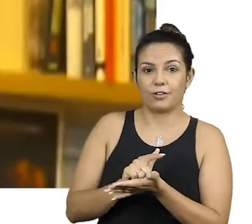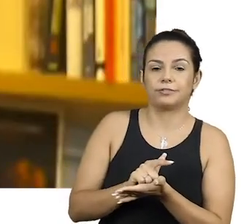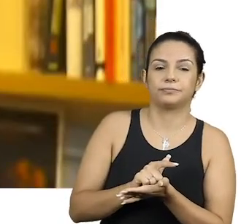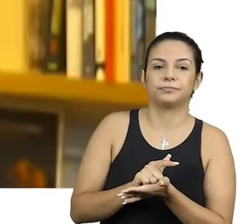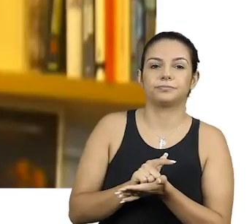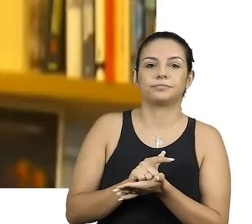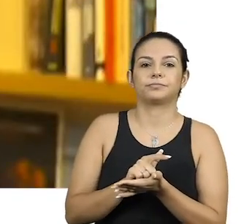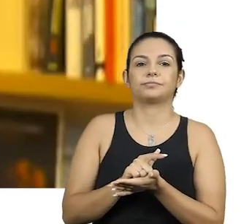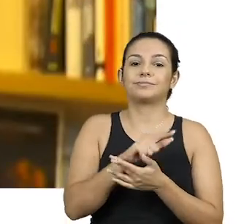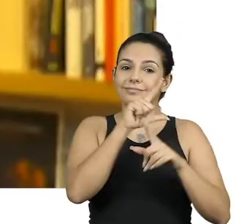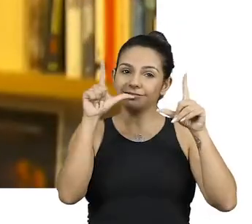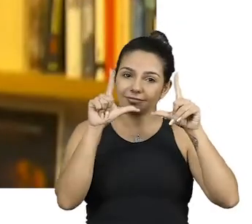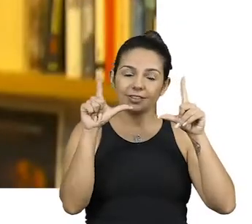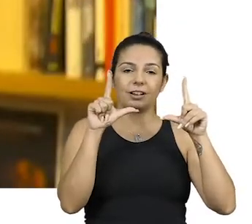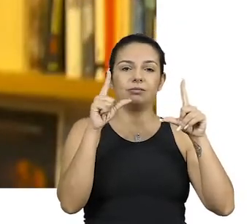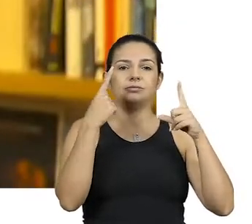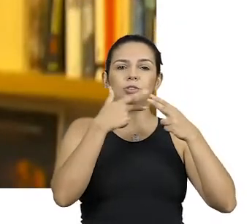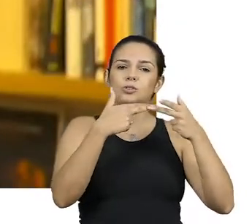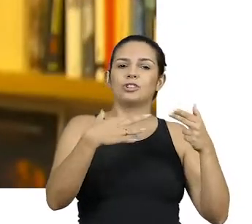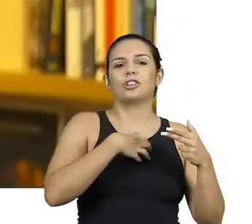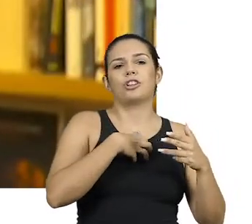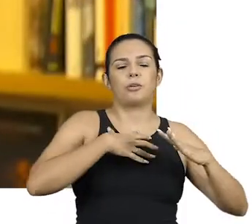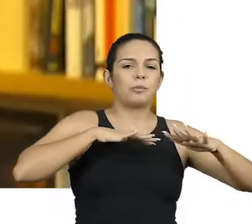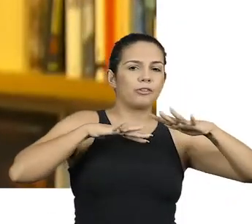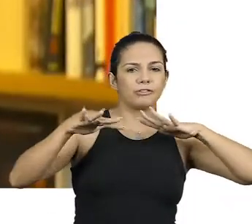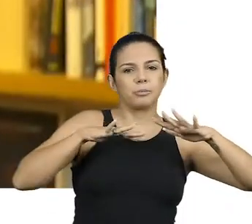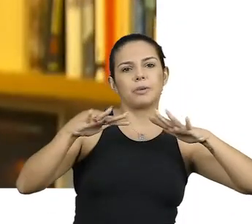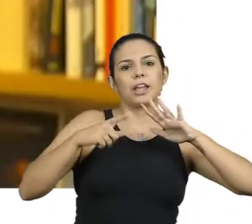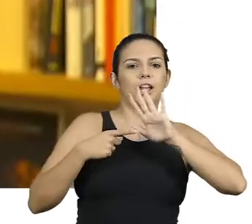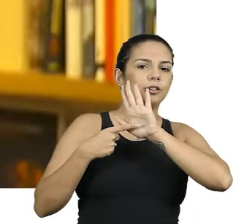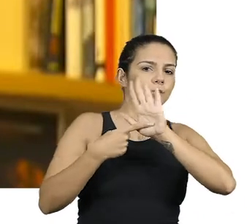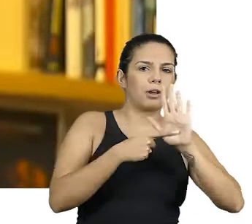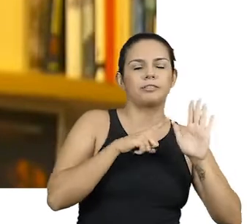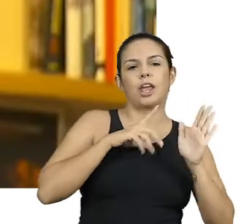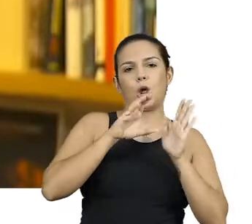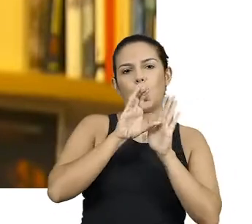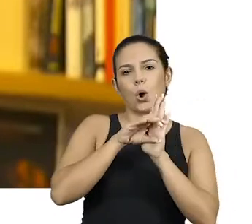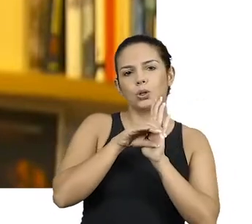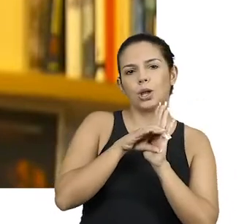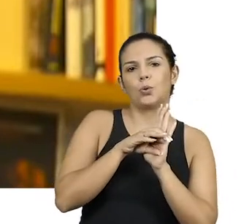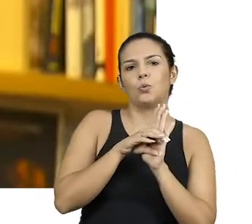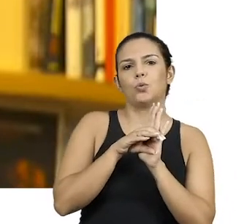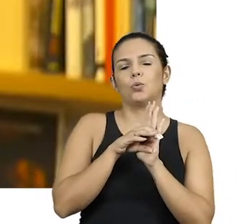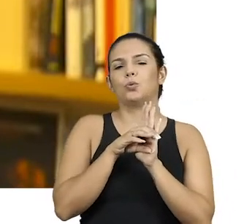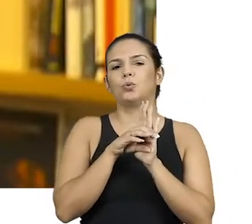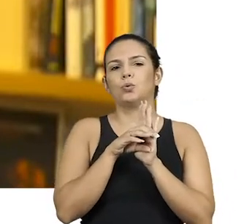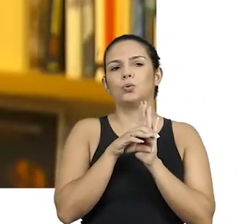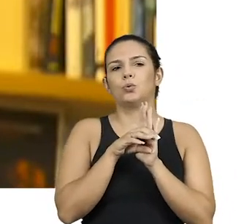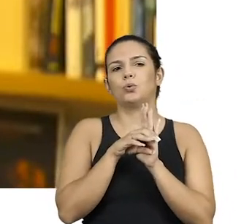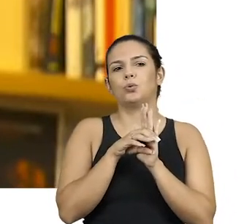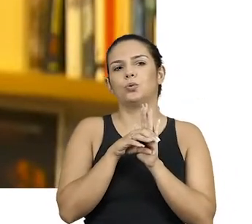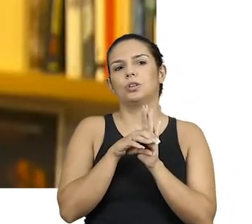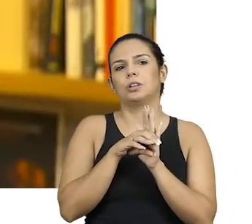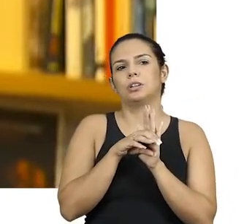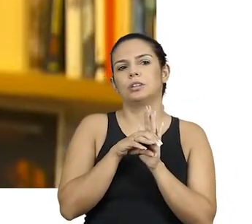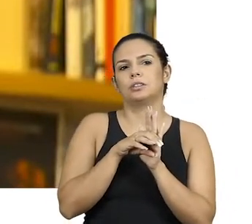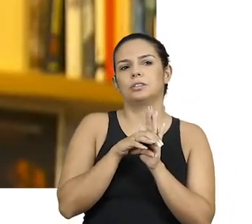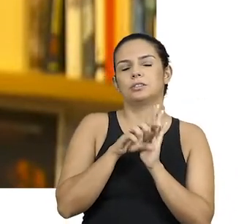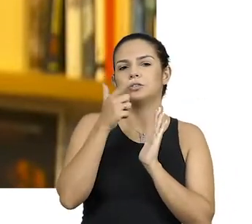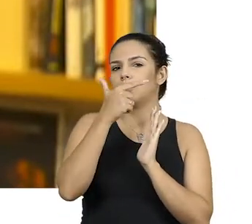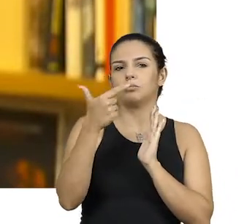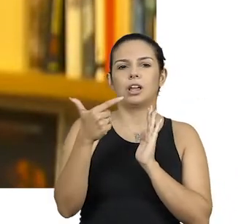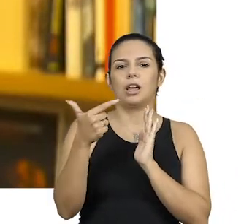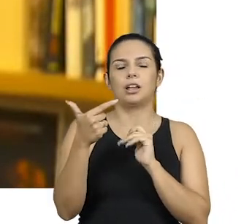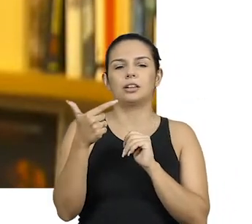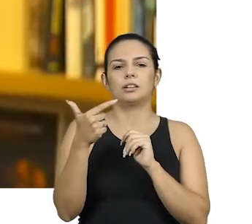forma, movimento, imagem, conteúdo, tudo, e não tem nem a nobre função